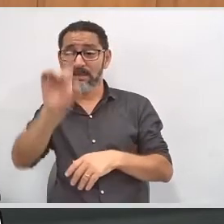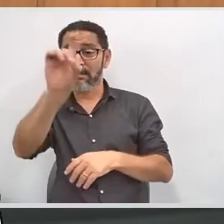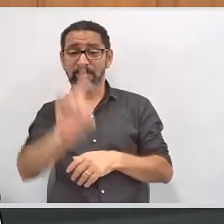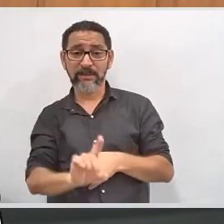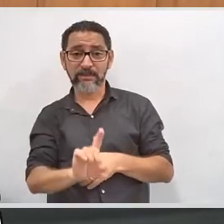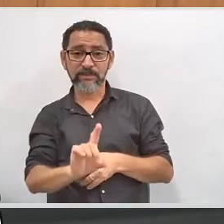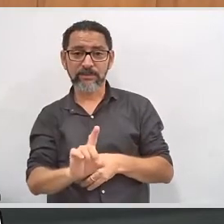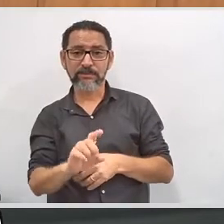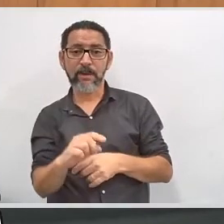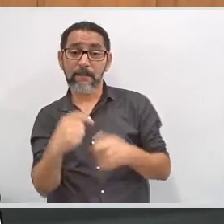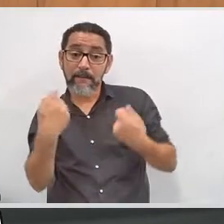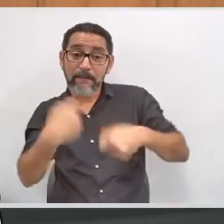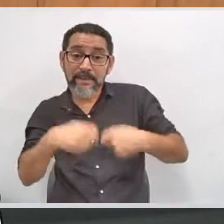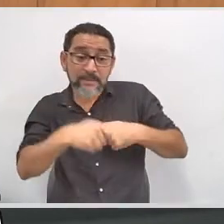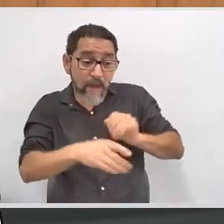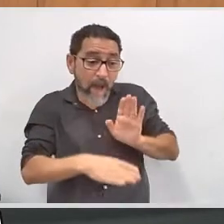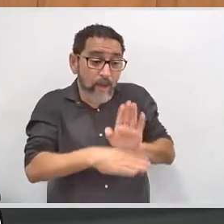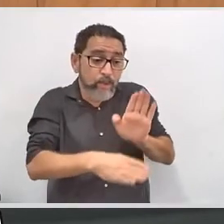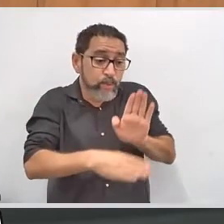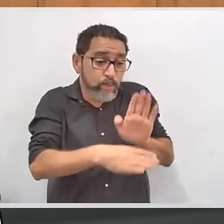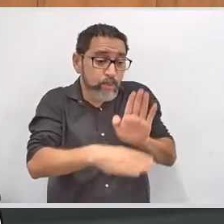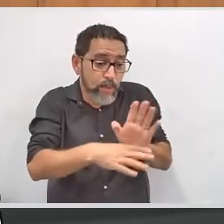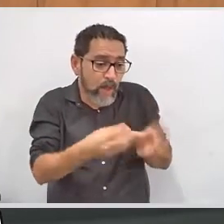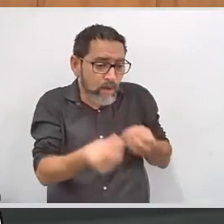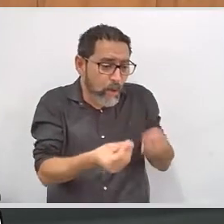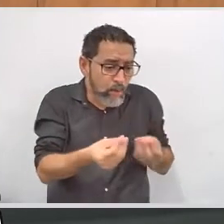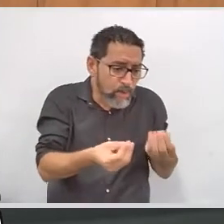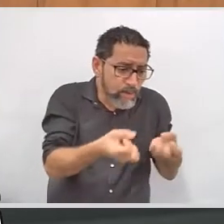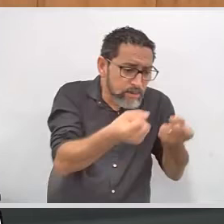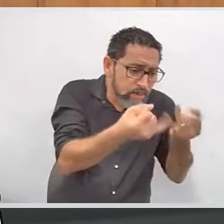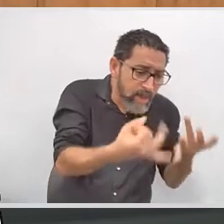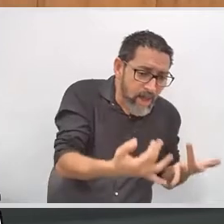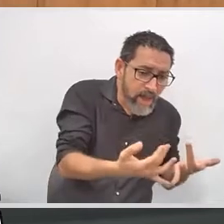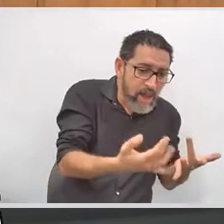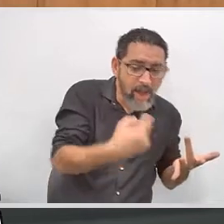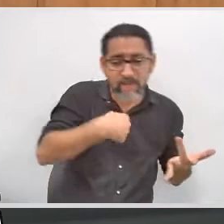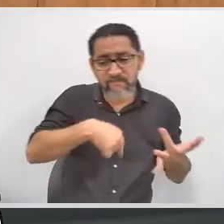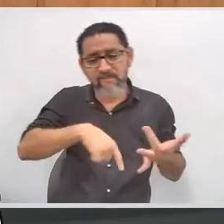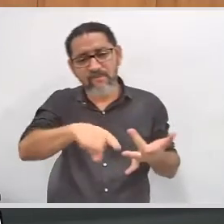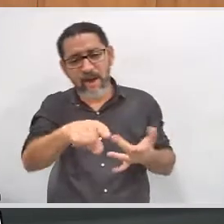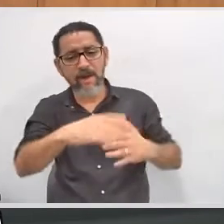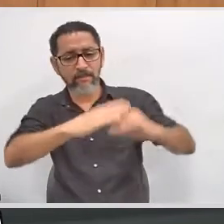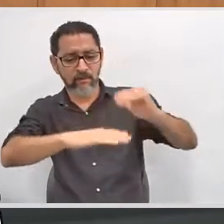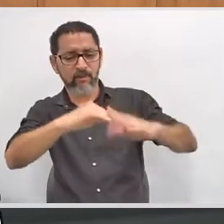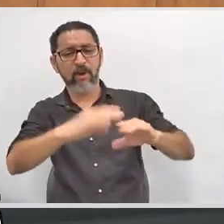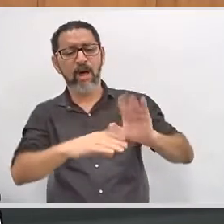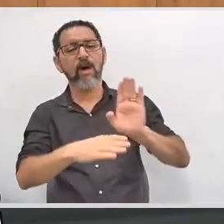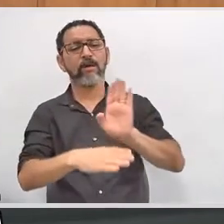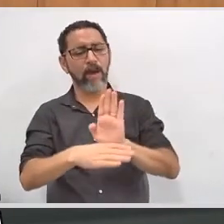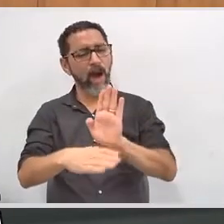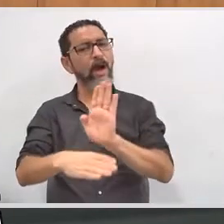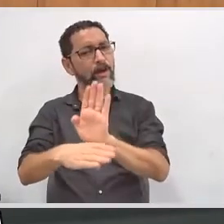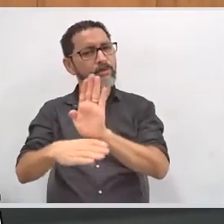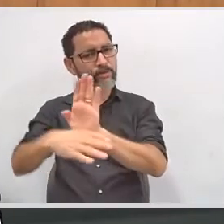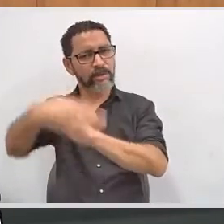do voto. Isso é muito importante, porque sabemos das dificuldades, até às vezes, de digitação, que essas pessoas